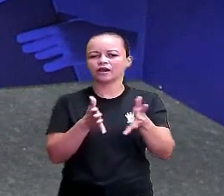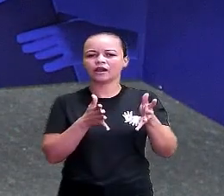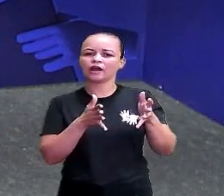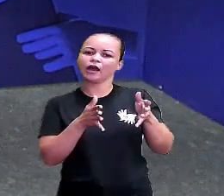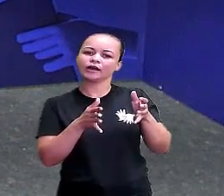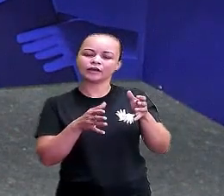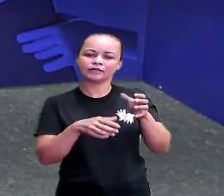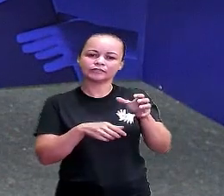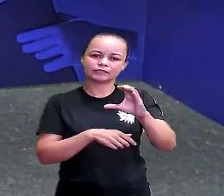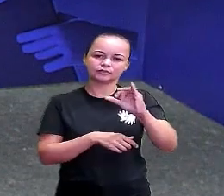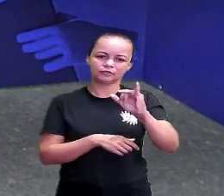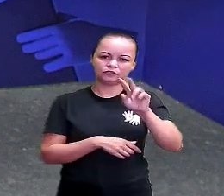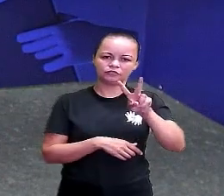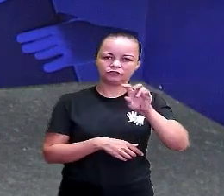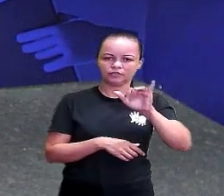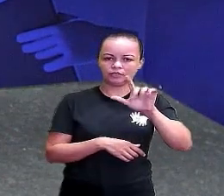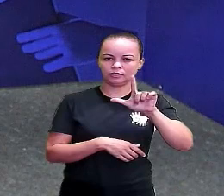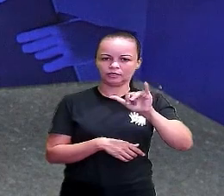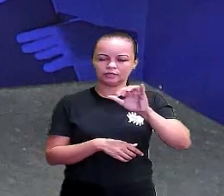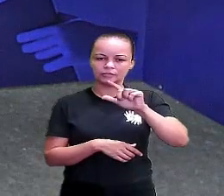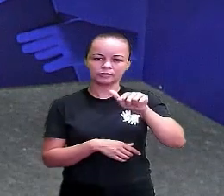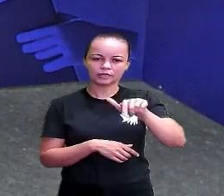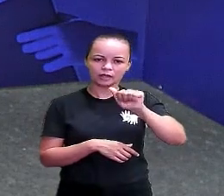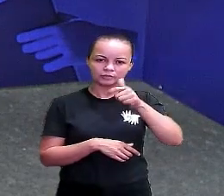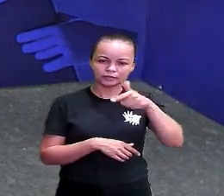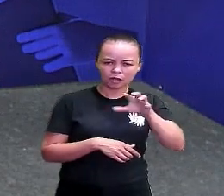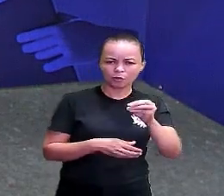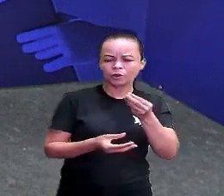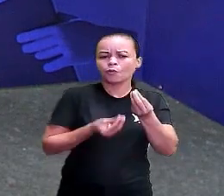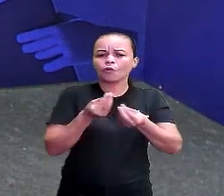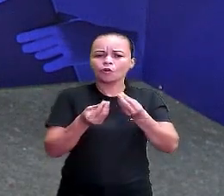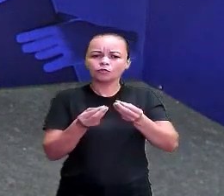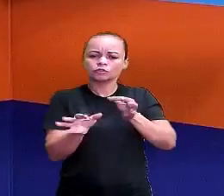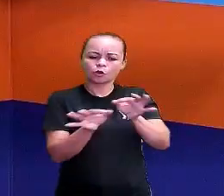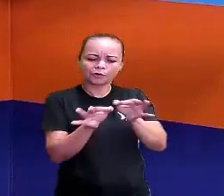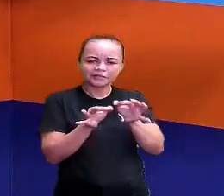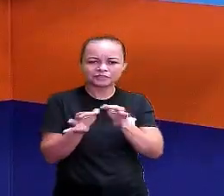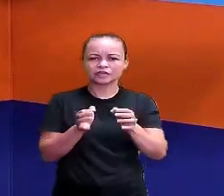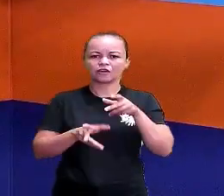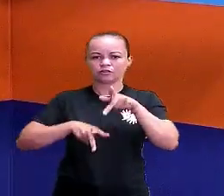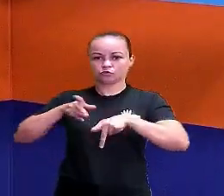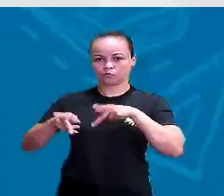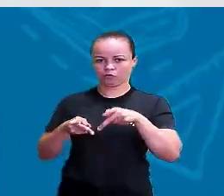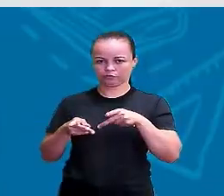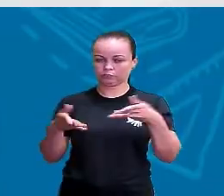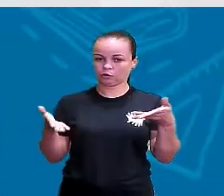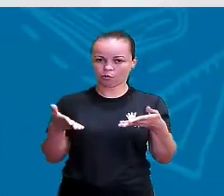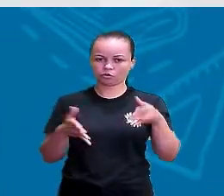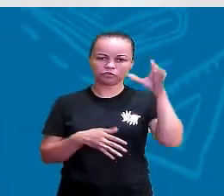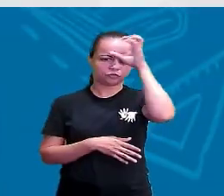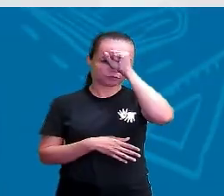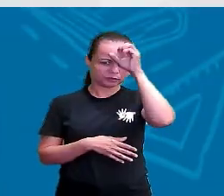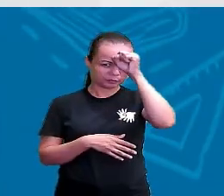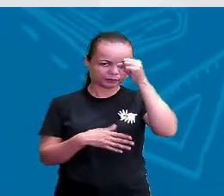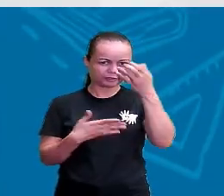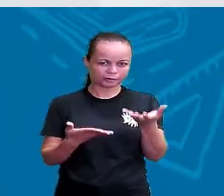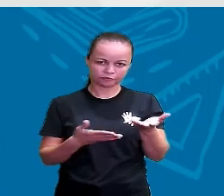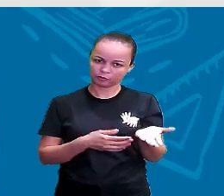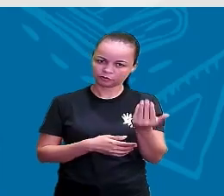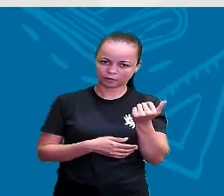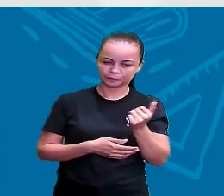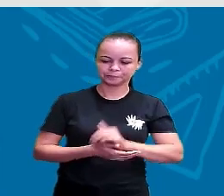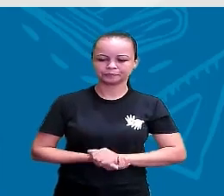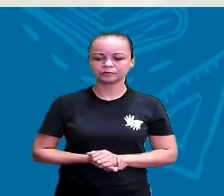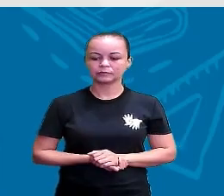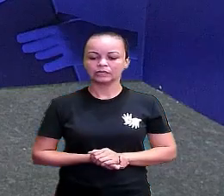povos? A gente vai aprender um pouco sobre isso na aula de hoje. Vamos lá? Ó, a gente sabe, né, que tudo começou, a gente já